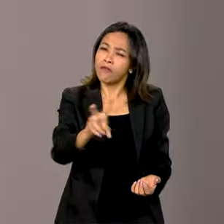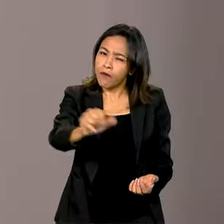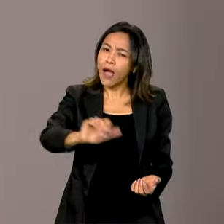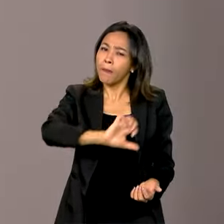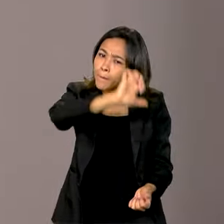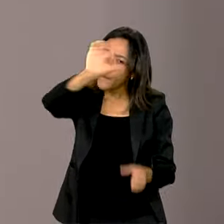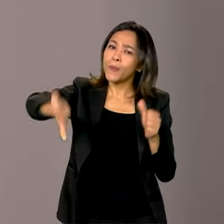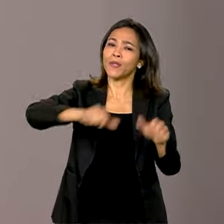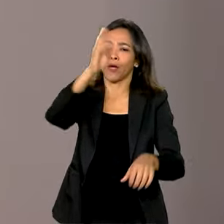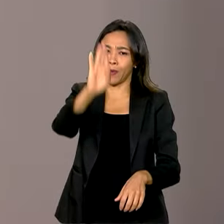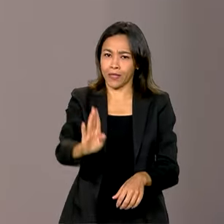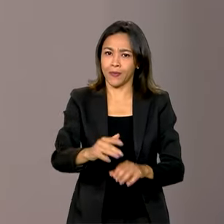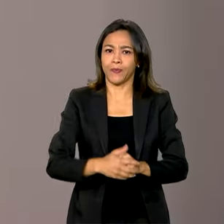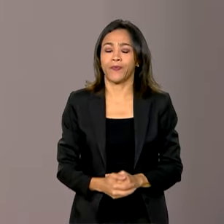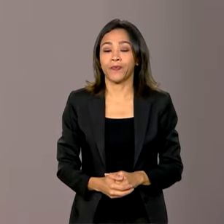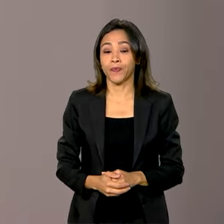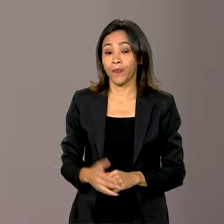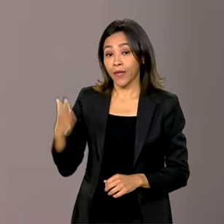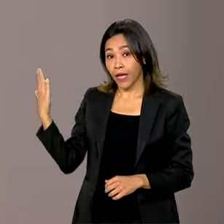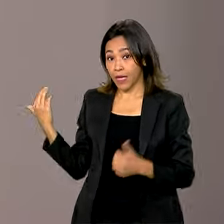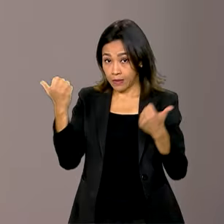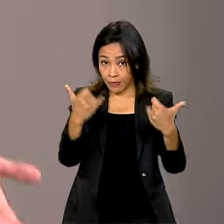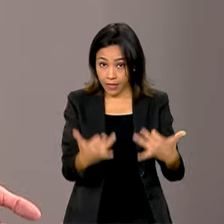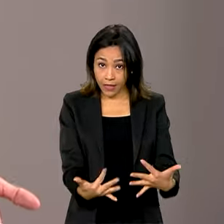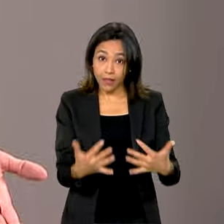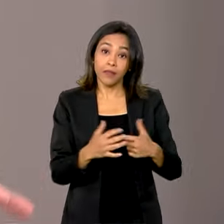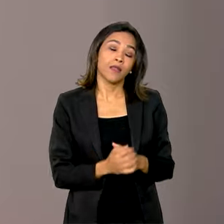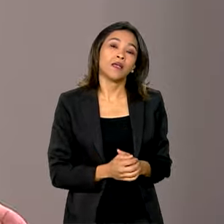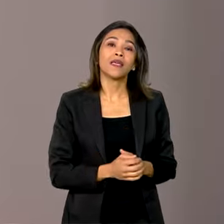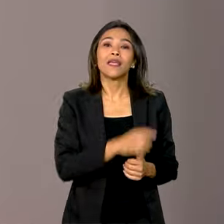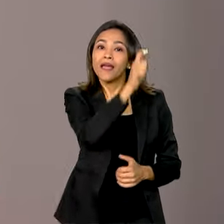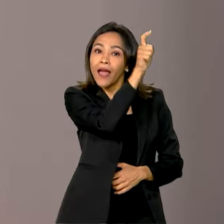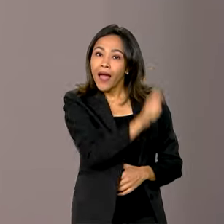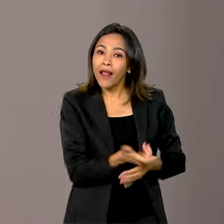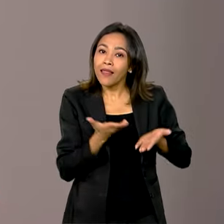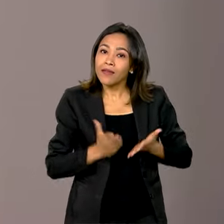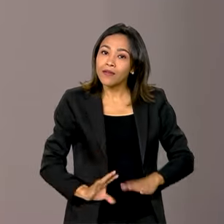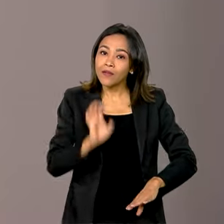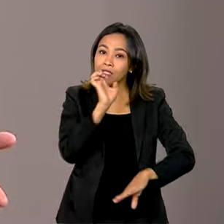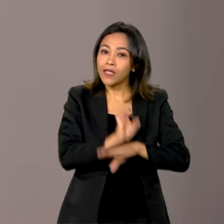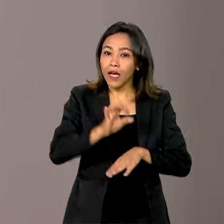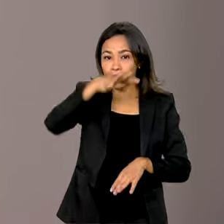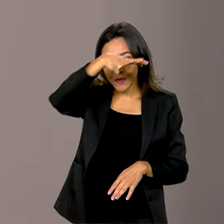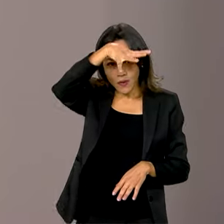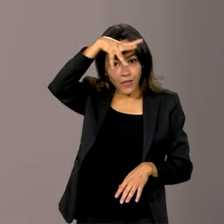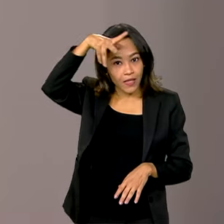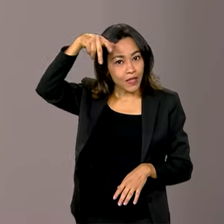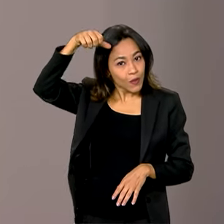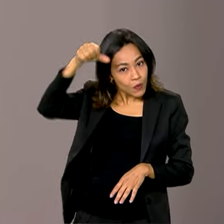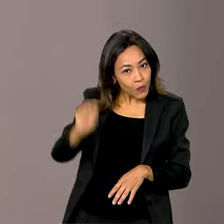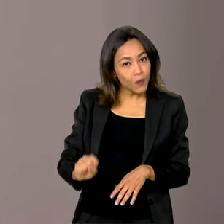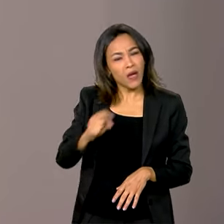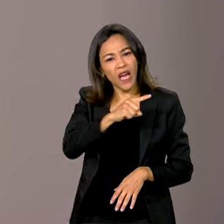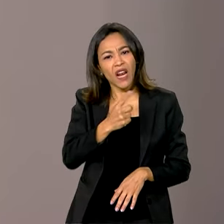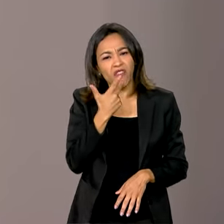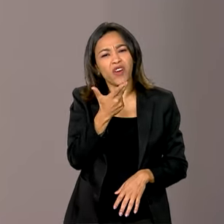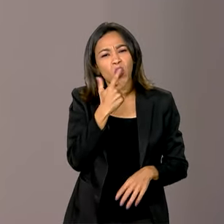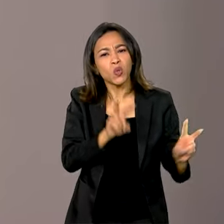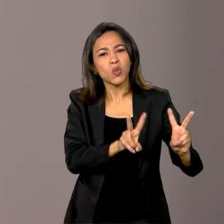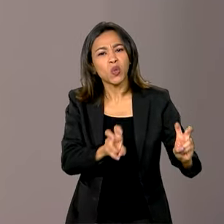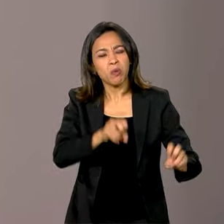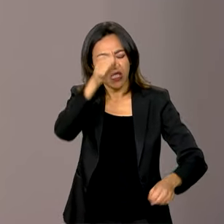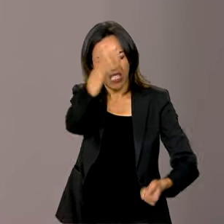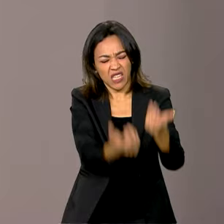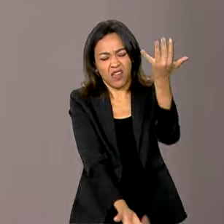Brasil. E a ministra Simone Tebet, que é sul-matogrossense, também comentou, claro, o incêndio no Pantanal e as medidas